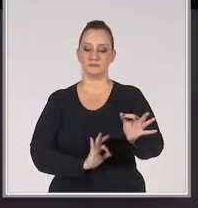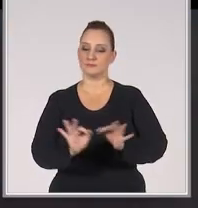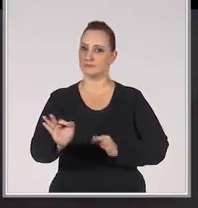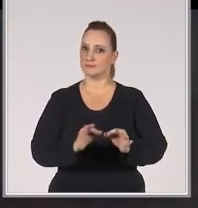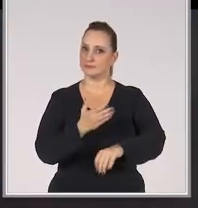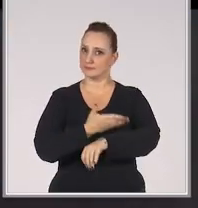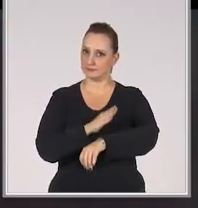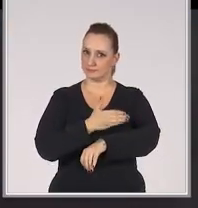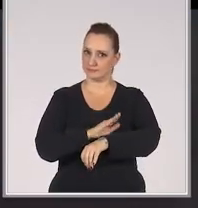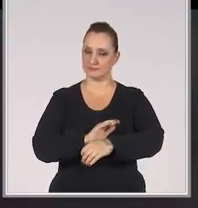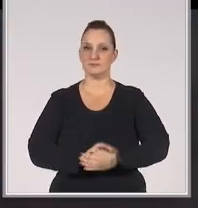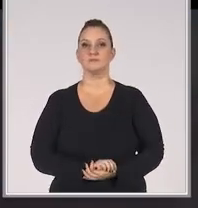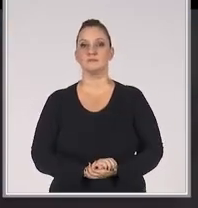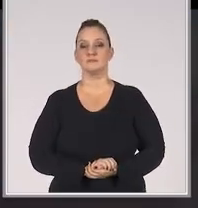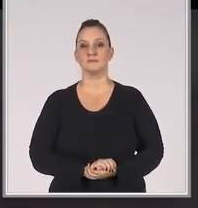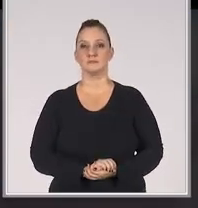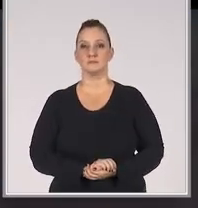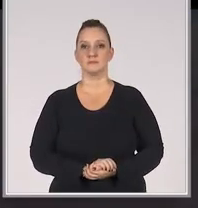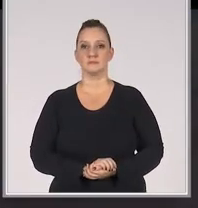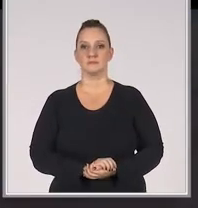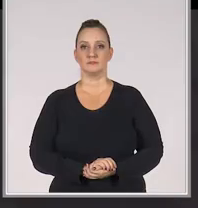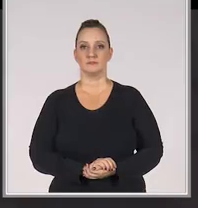Preparação técnica.